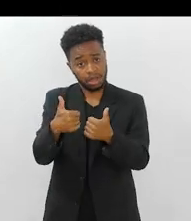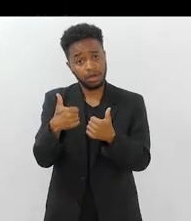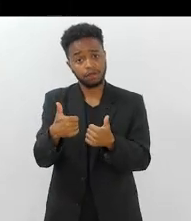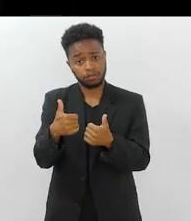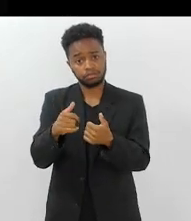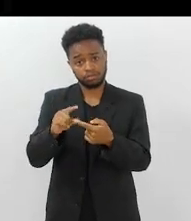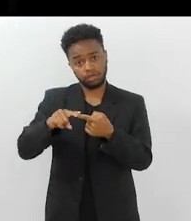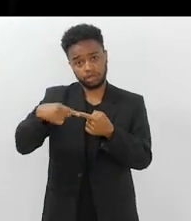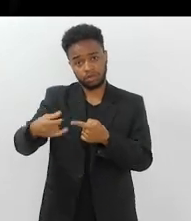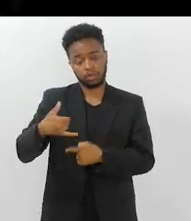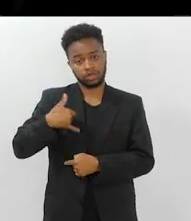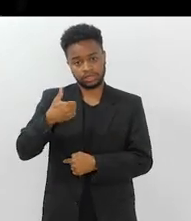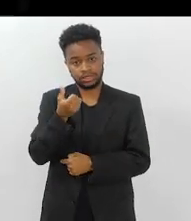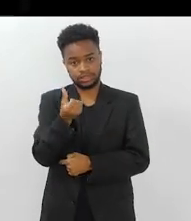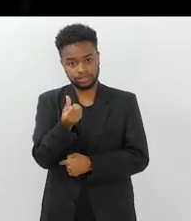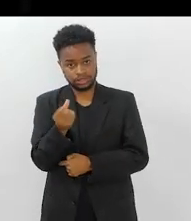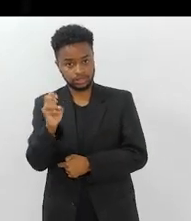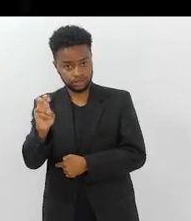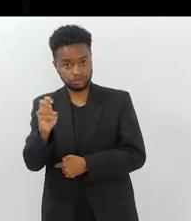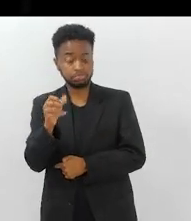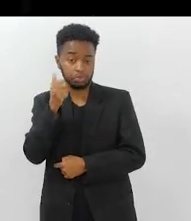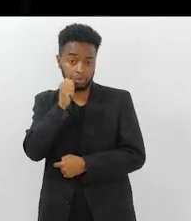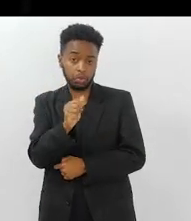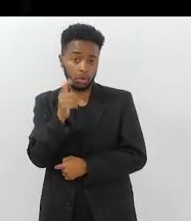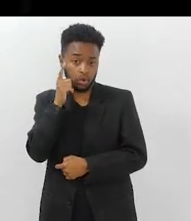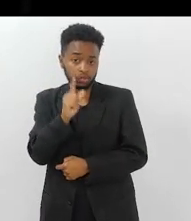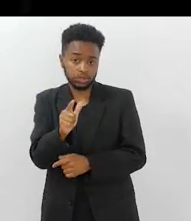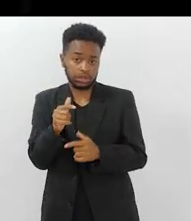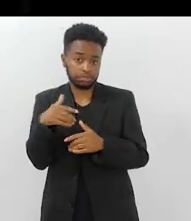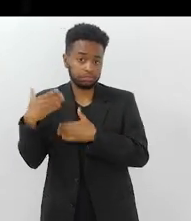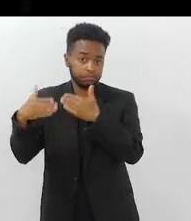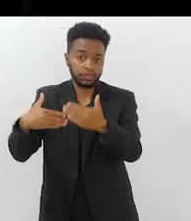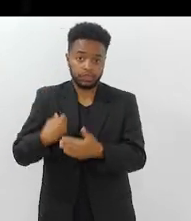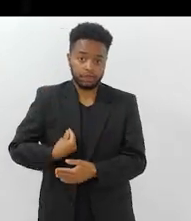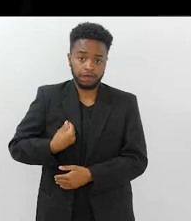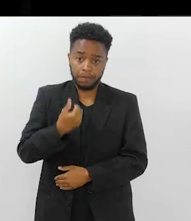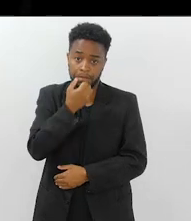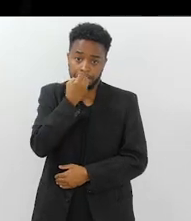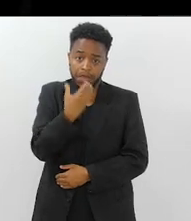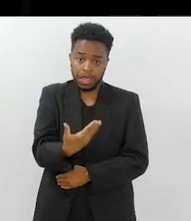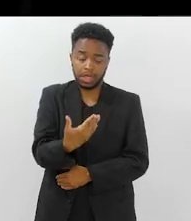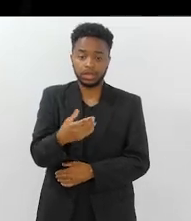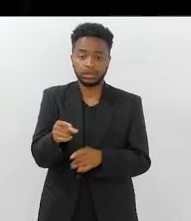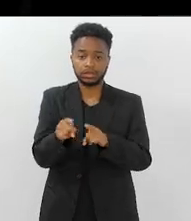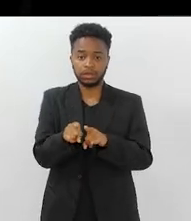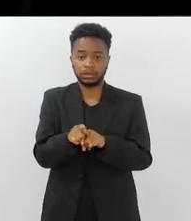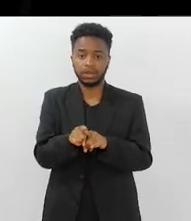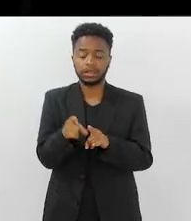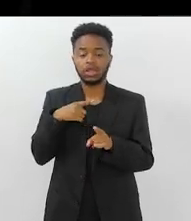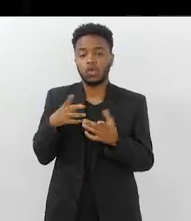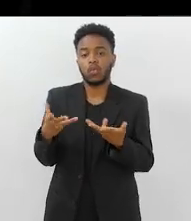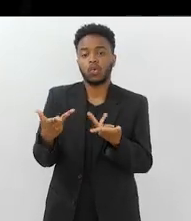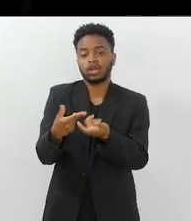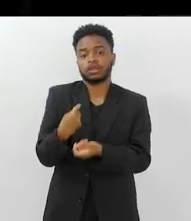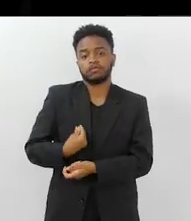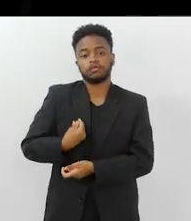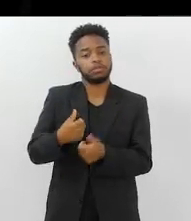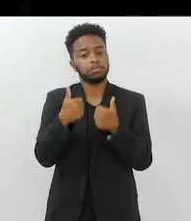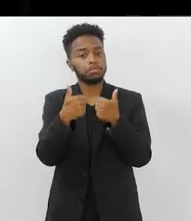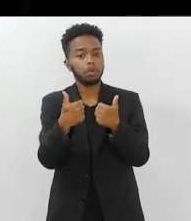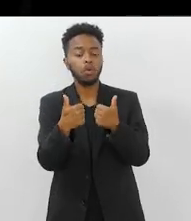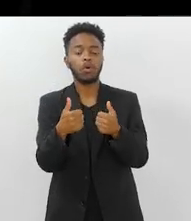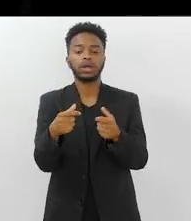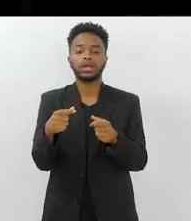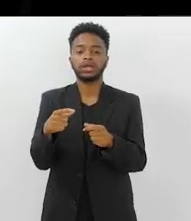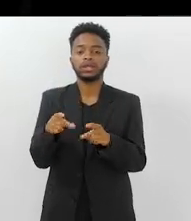65 anos, né, a partir daí, envelhecem muito bem, né, tem uma vida, uma qualidade de vida boa,